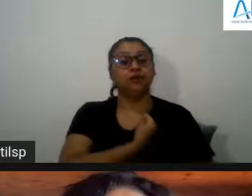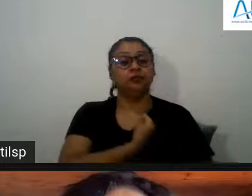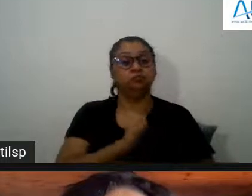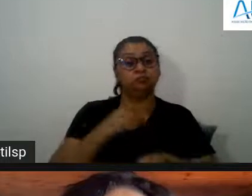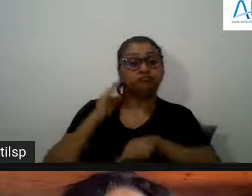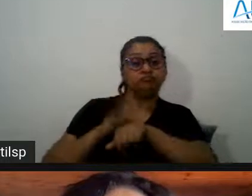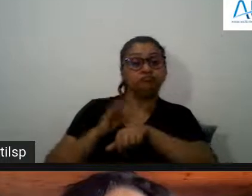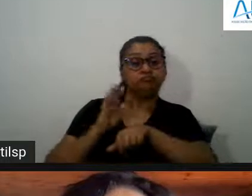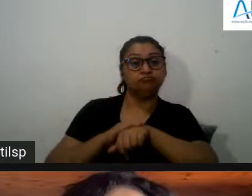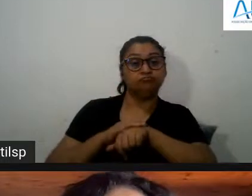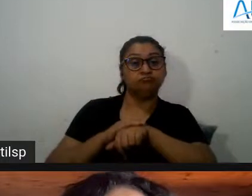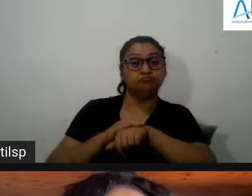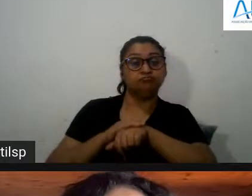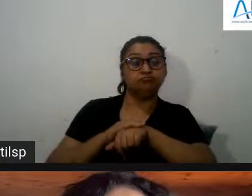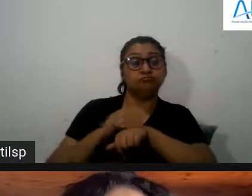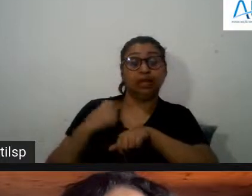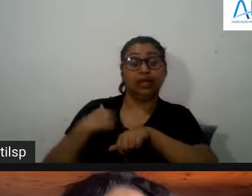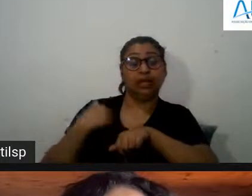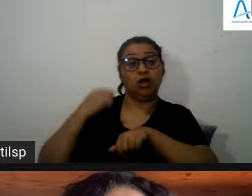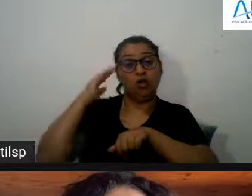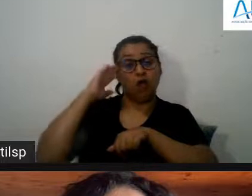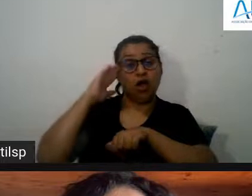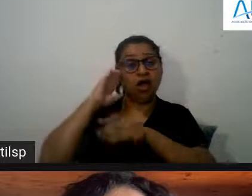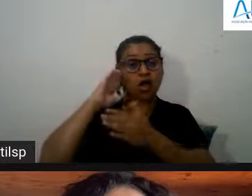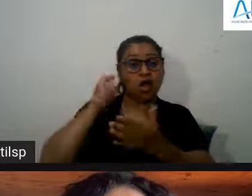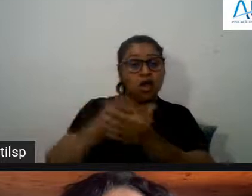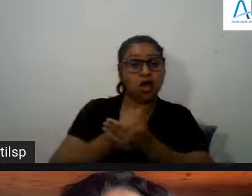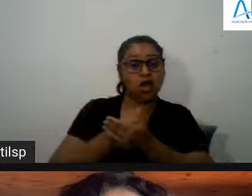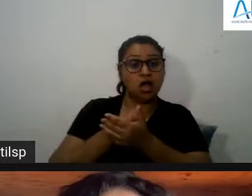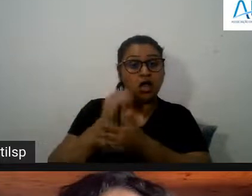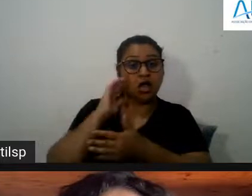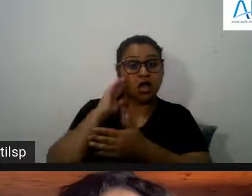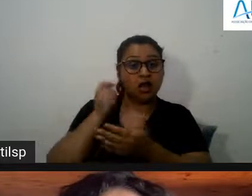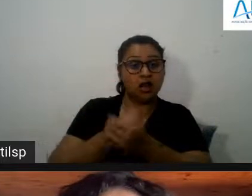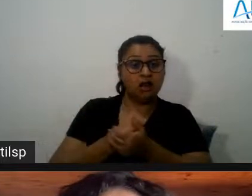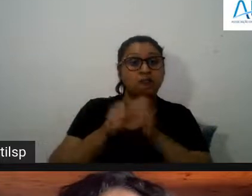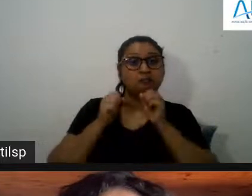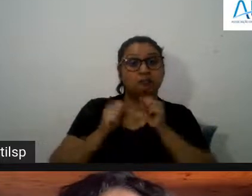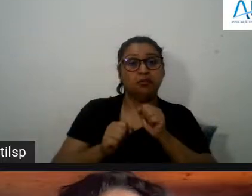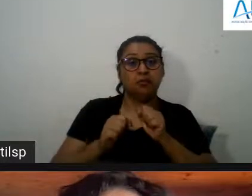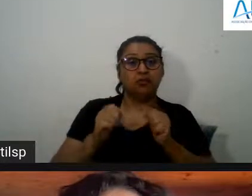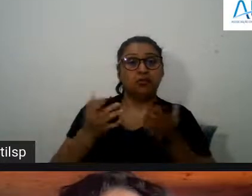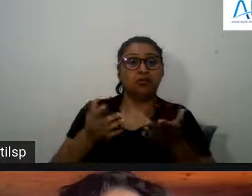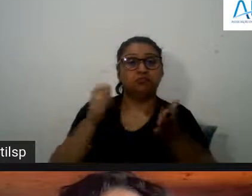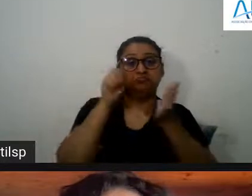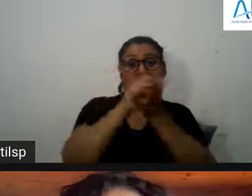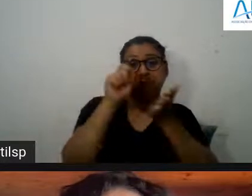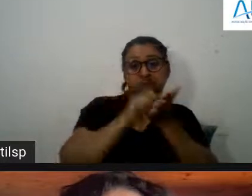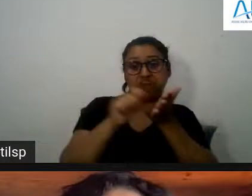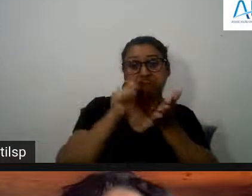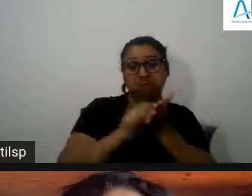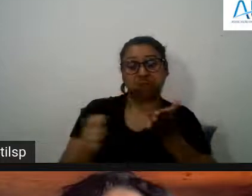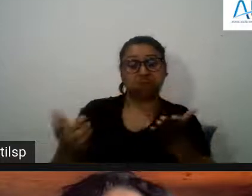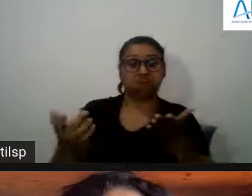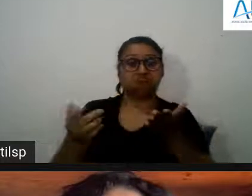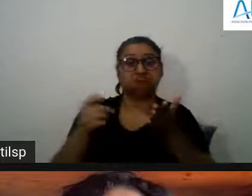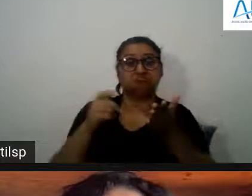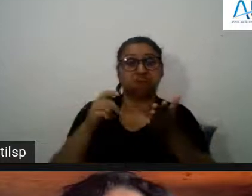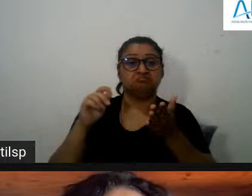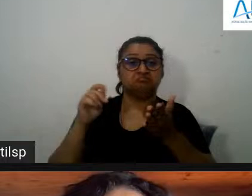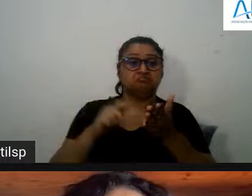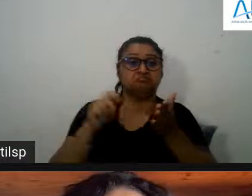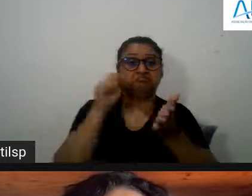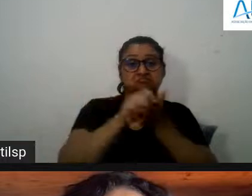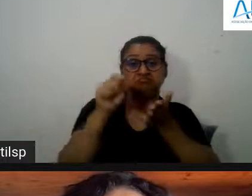eu estou completamente convencida que qualquer texto é multimodal oral, escrita há também de letras há gestos há isto há